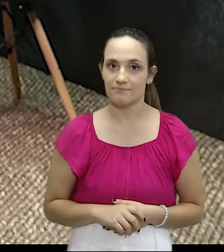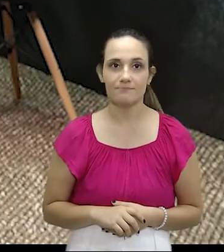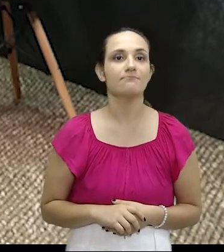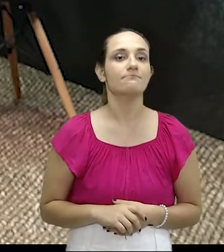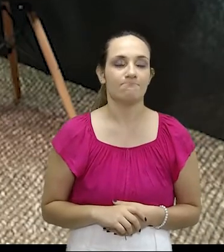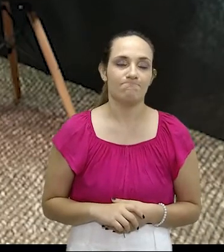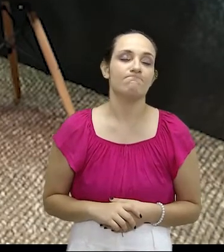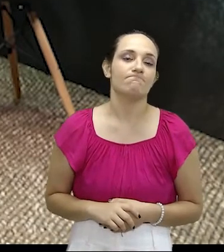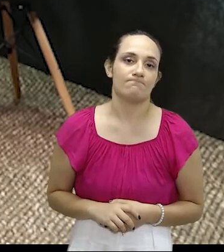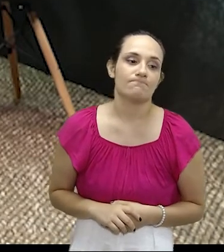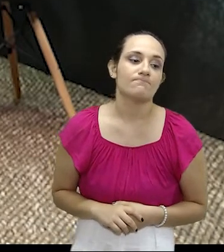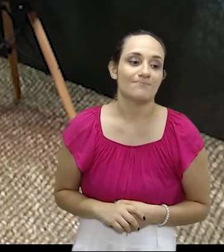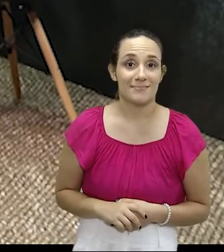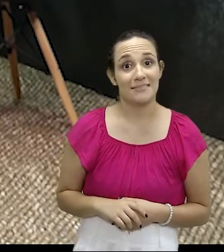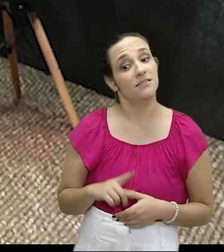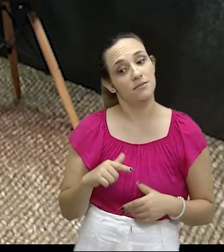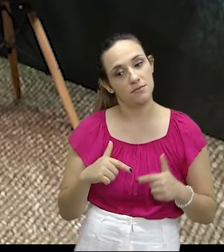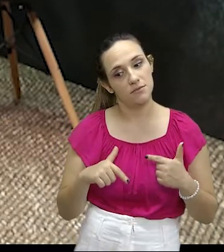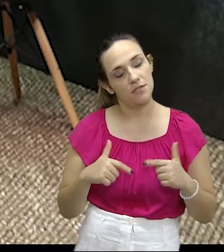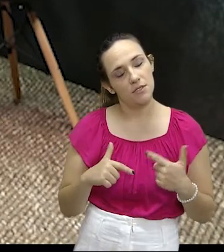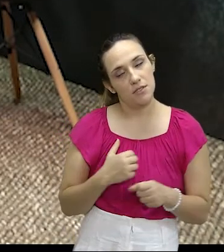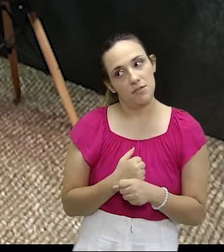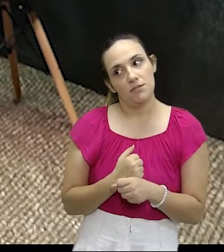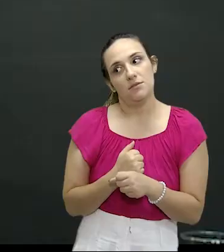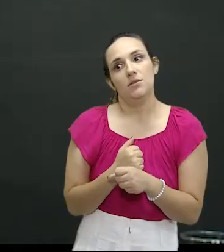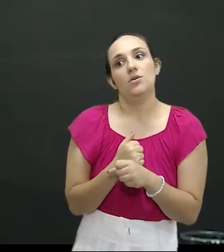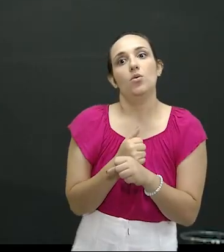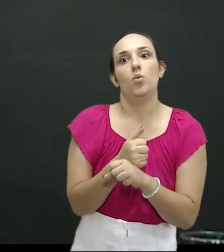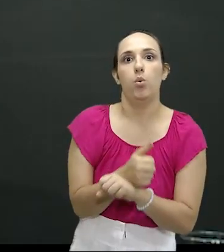um trabalho trabalhoso, digamos assim.